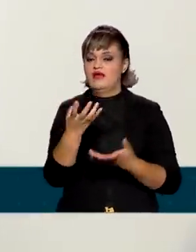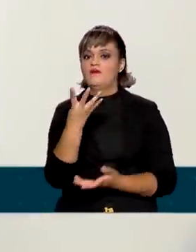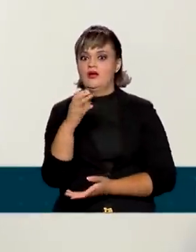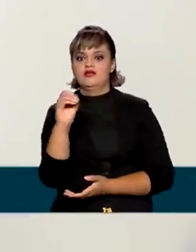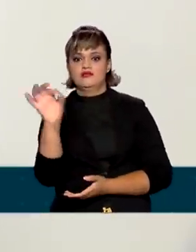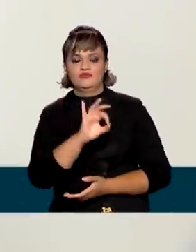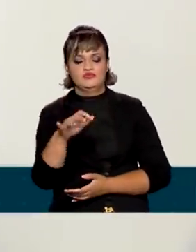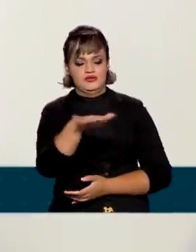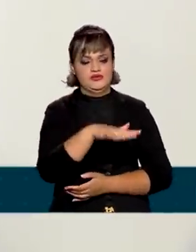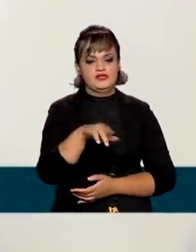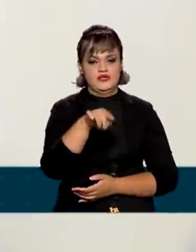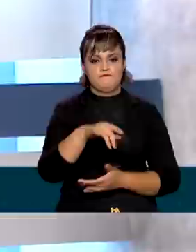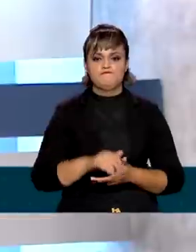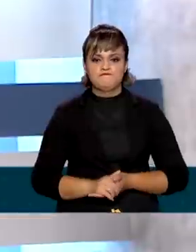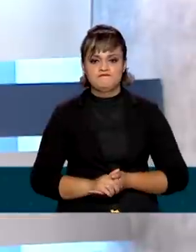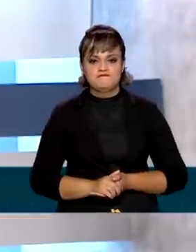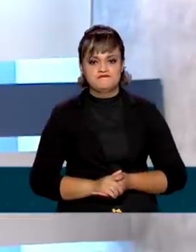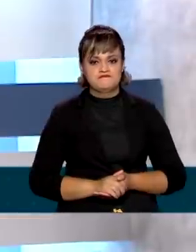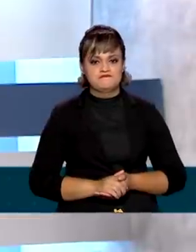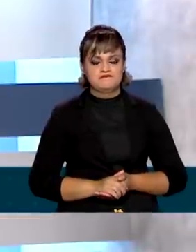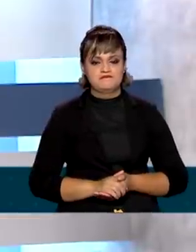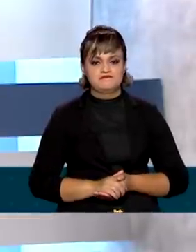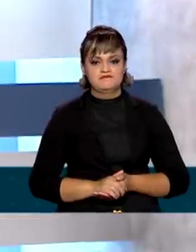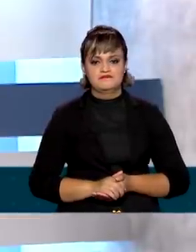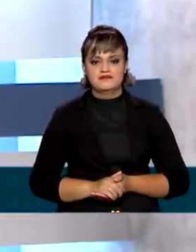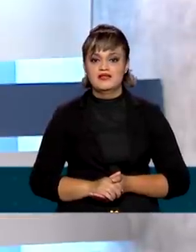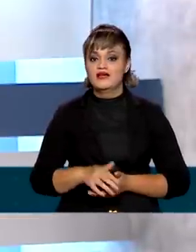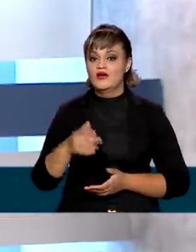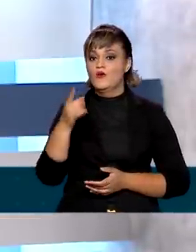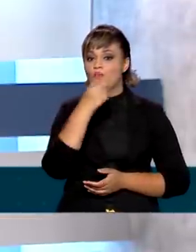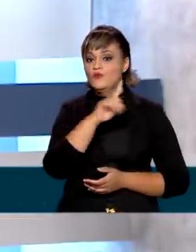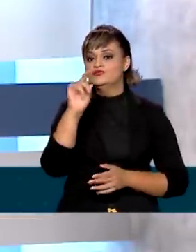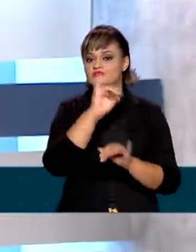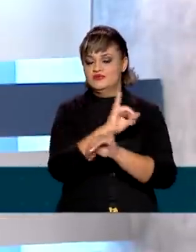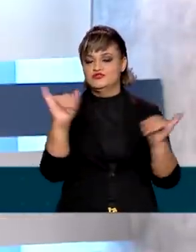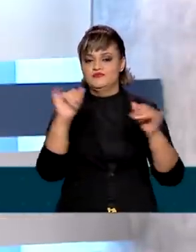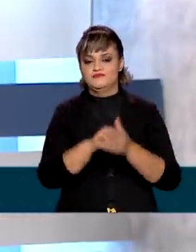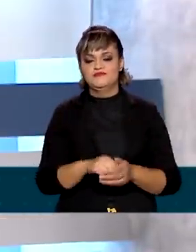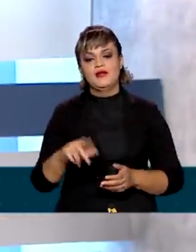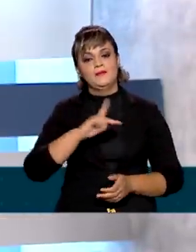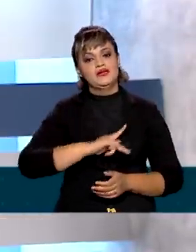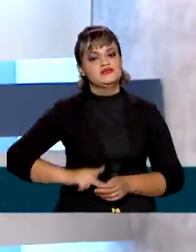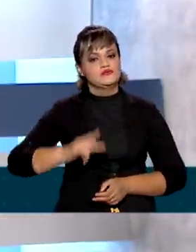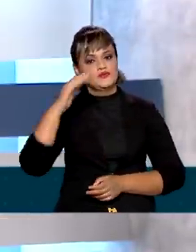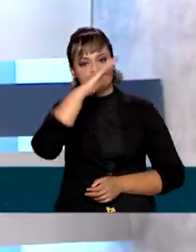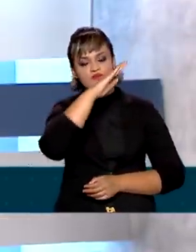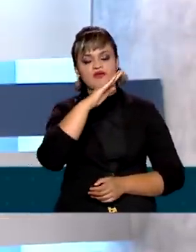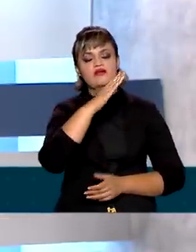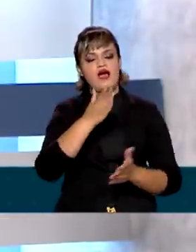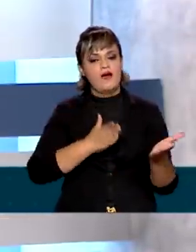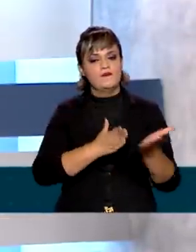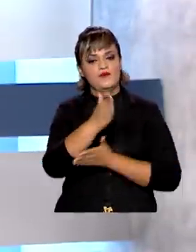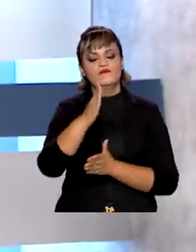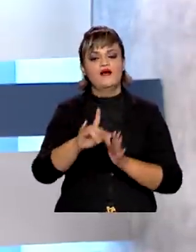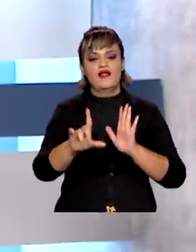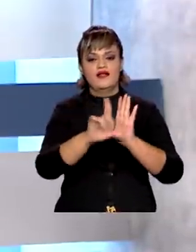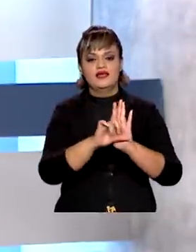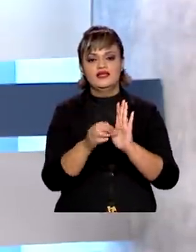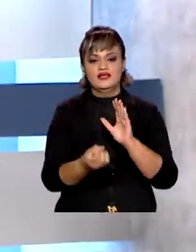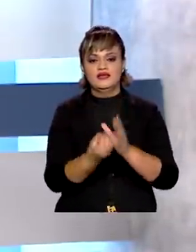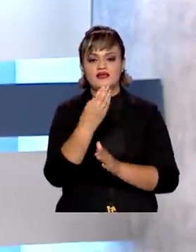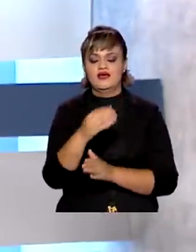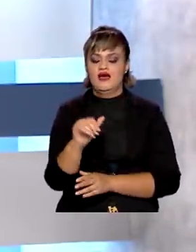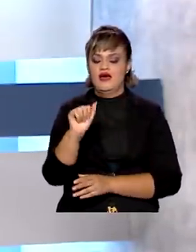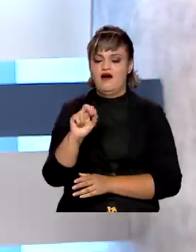% nos próximos anos. E agora, uma última notícia. O presidente Jair Bolsonaro sancionou a lei que cria o